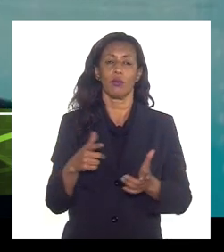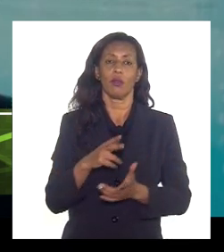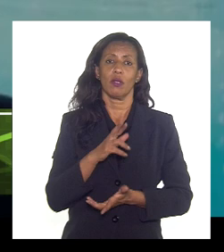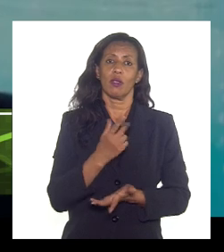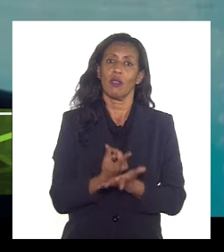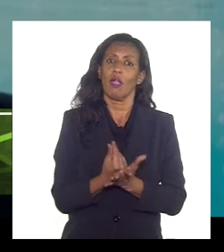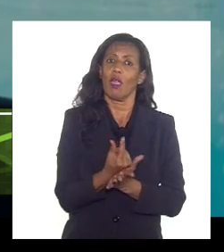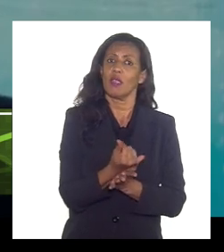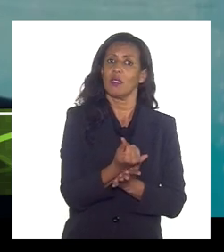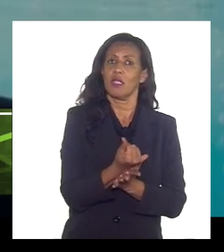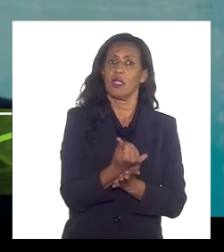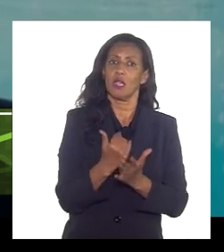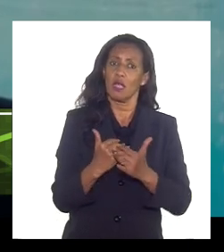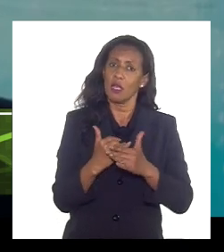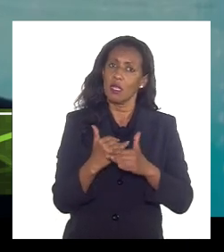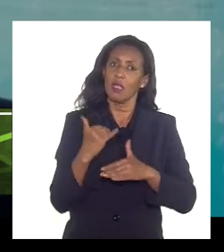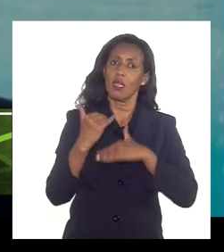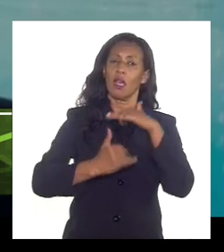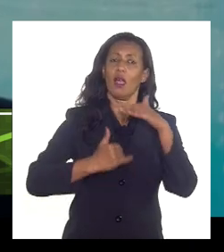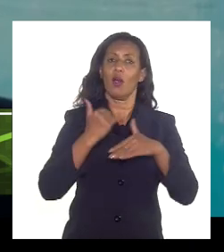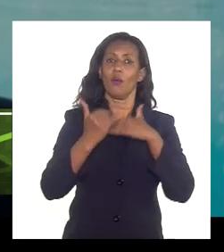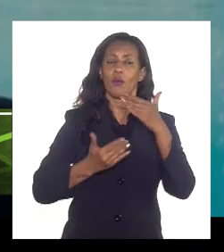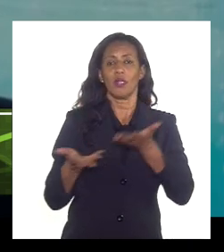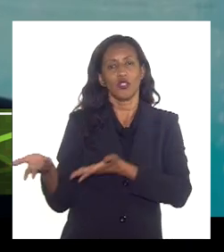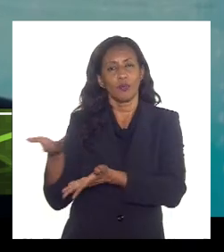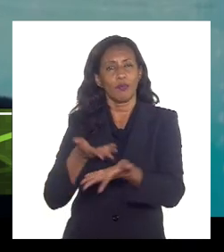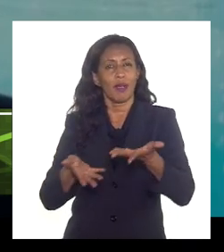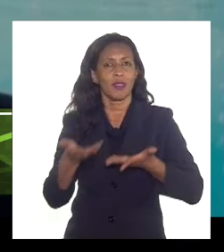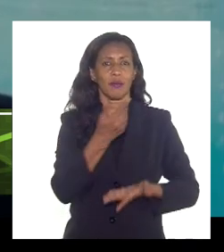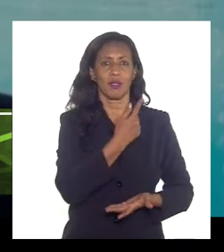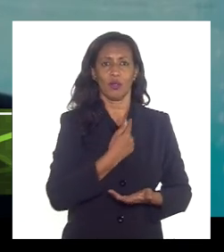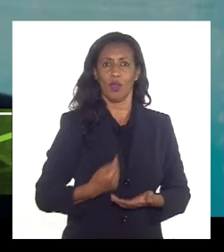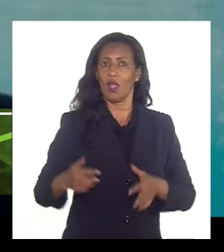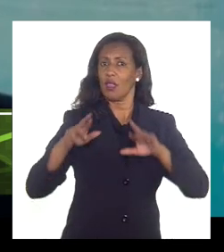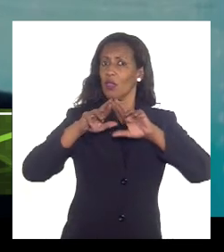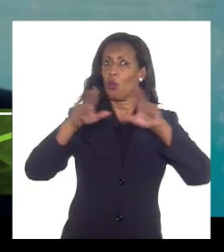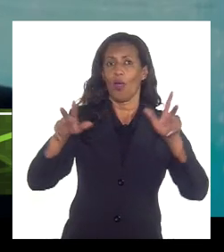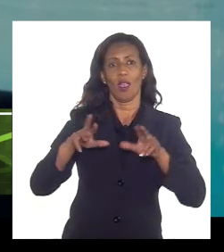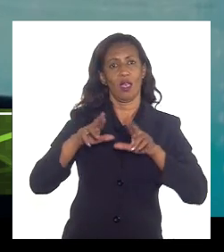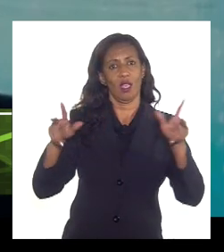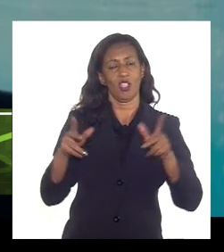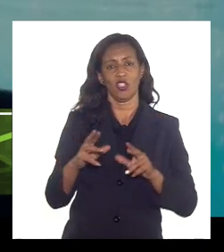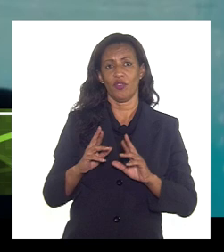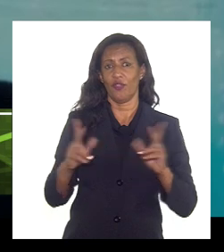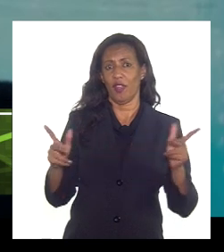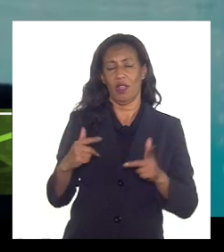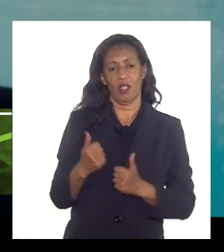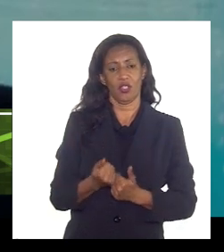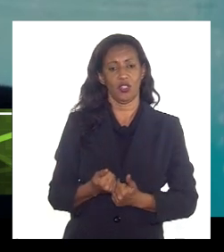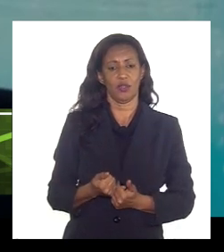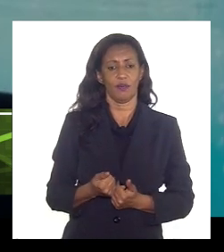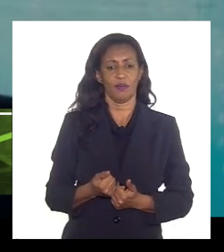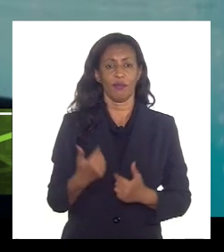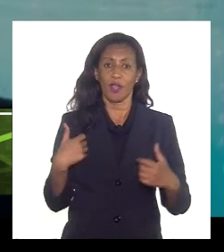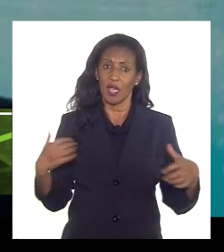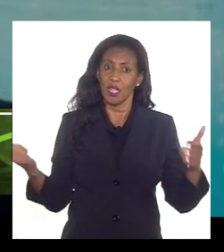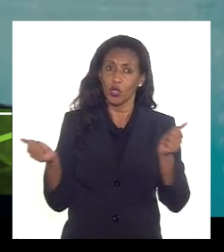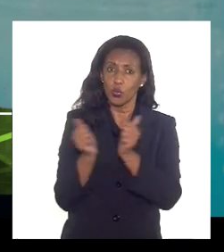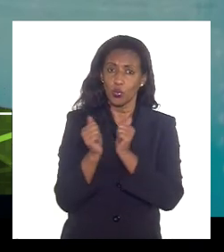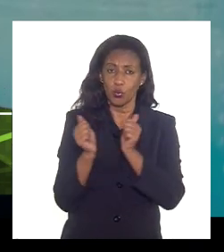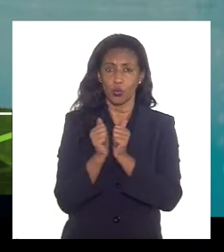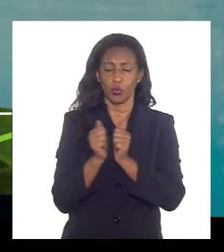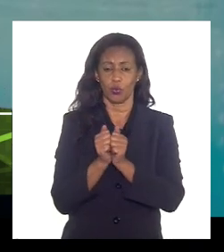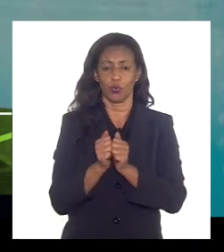consequentemente aumento de participação dos governamentais ele não é diferente disso ele é ele é junto ali né